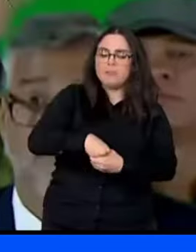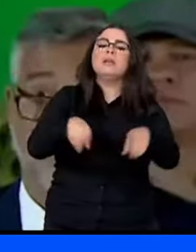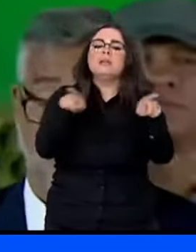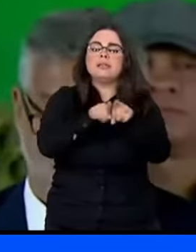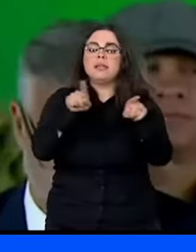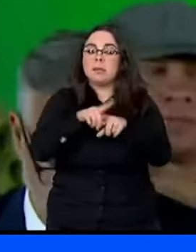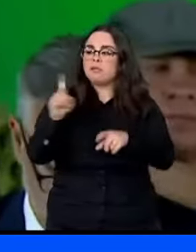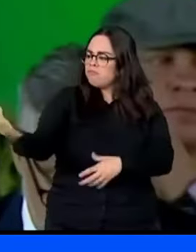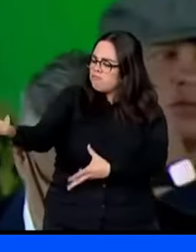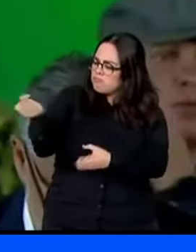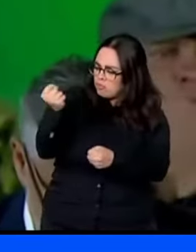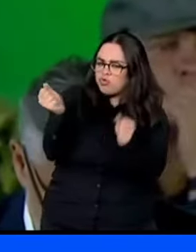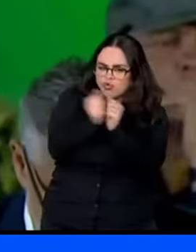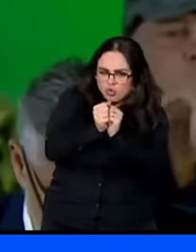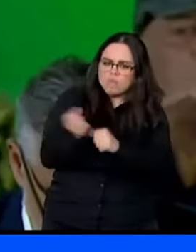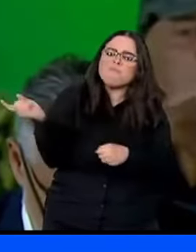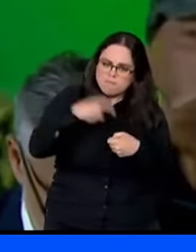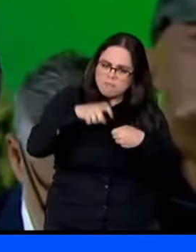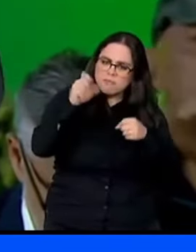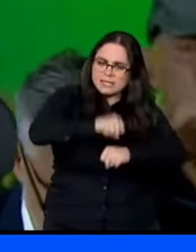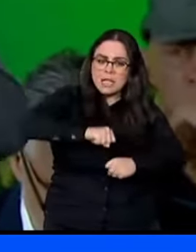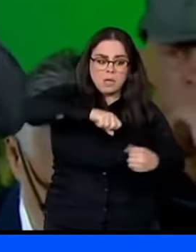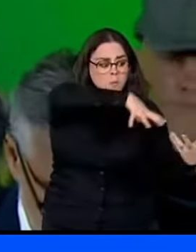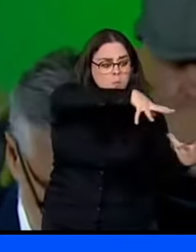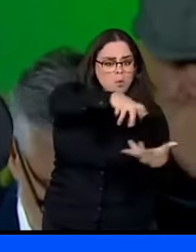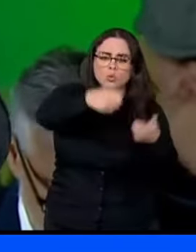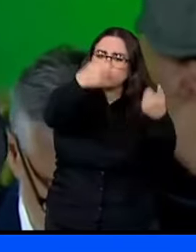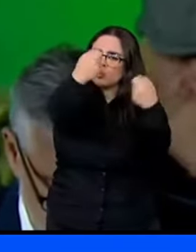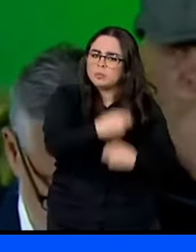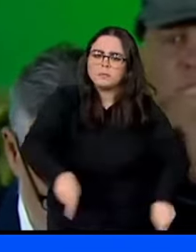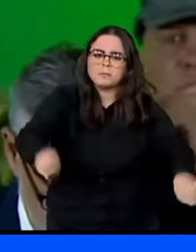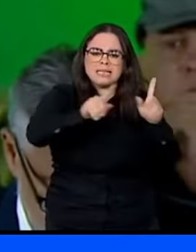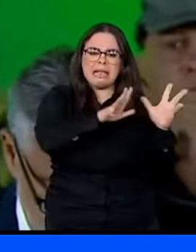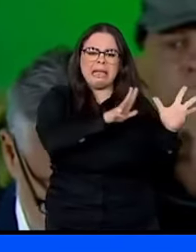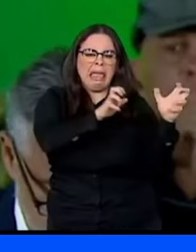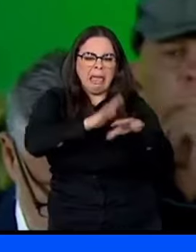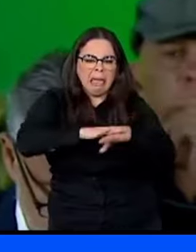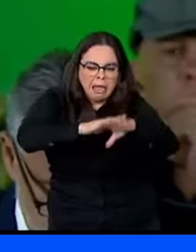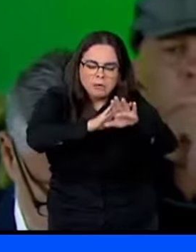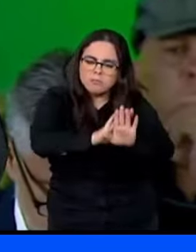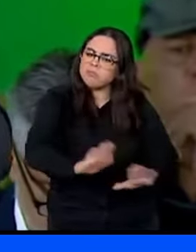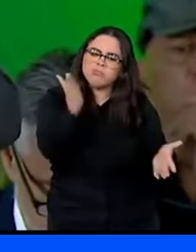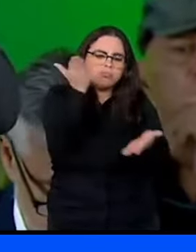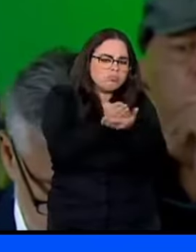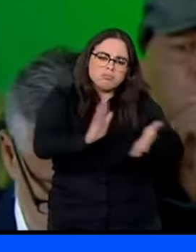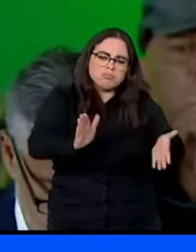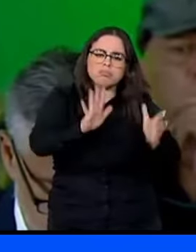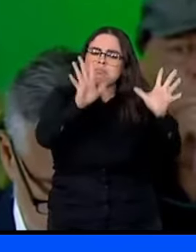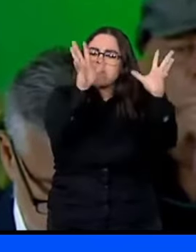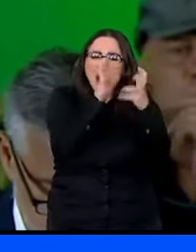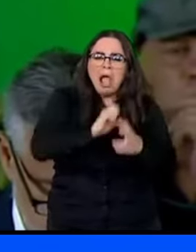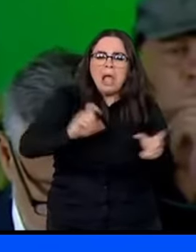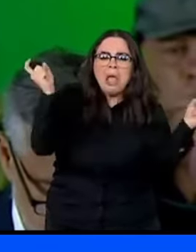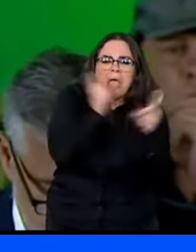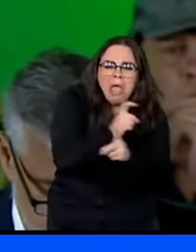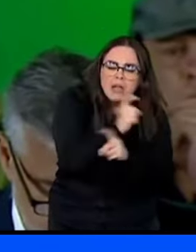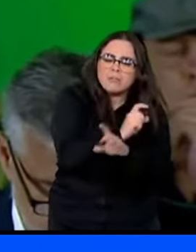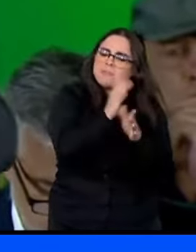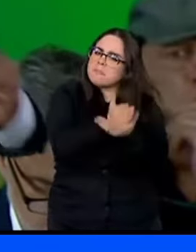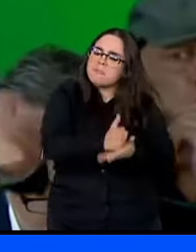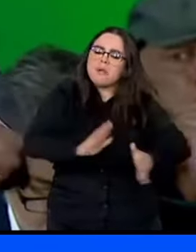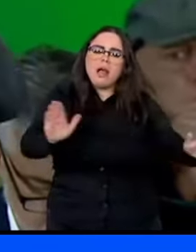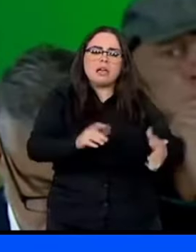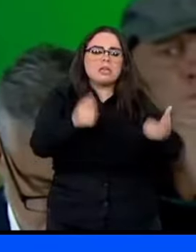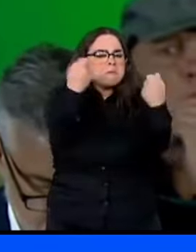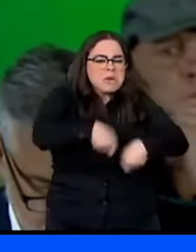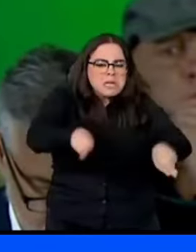trazer Todos que quiserem vir O mundo Não precisa de guerra O mundo Não precisa de mentira O